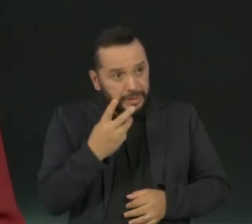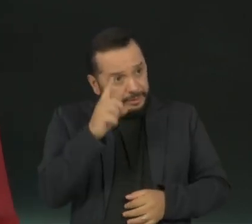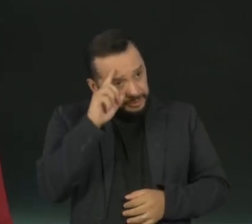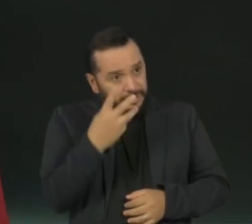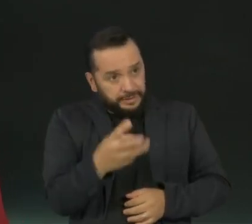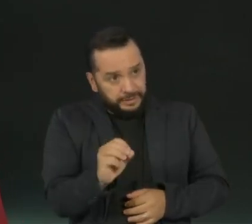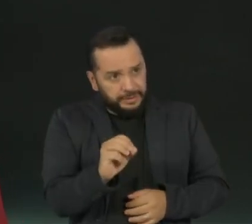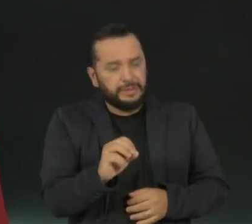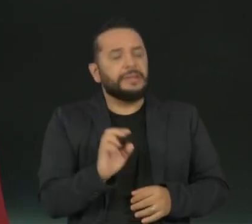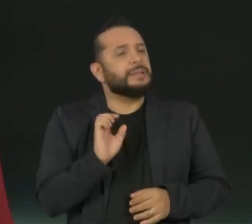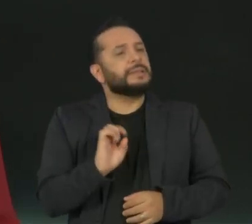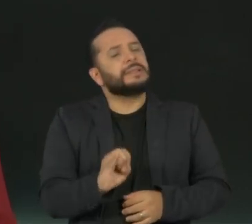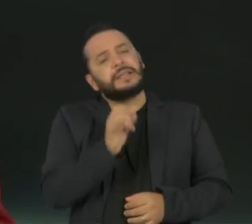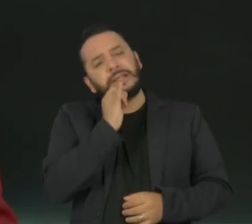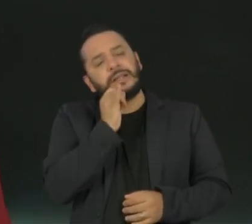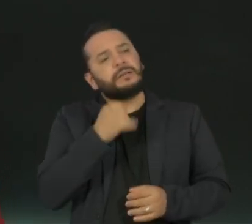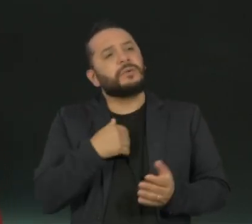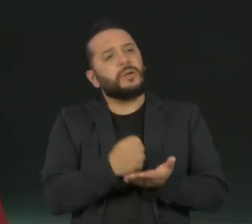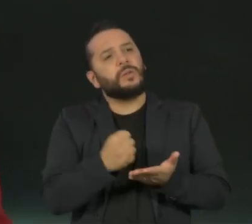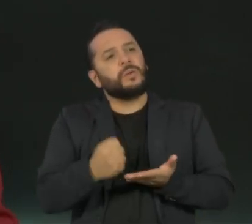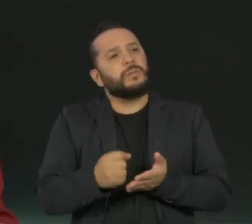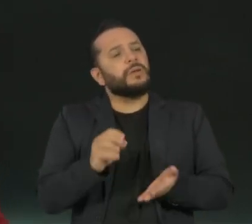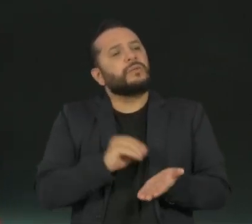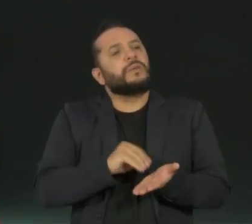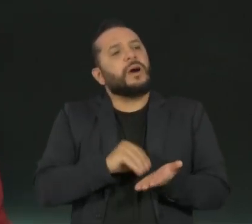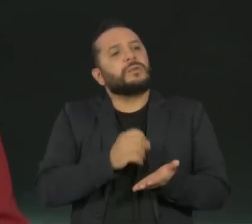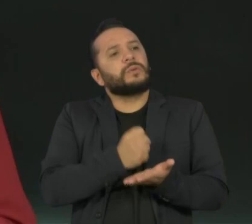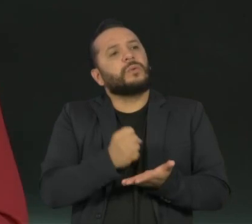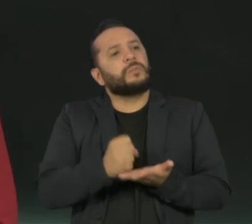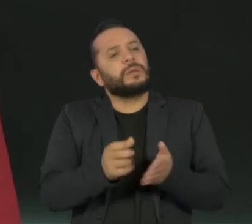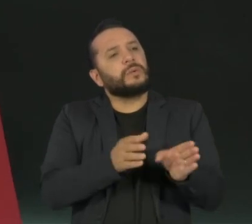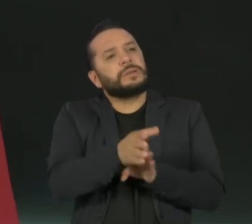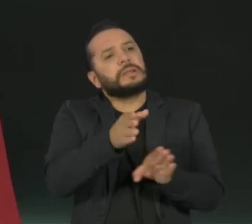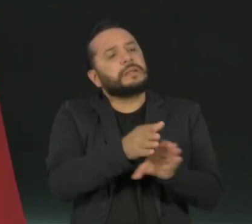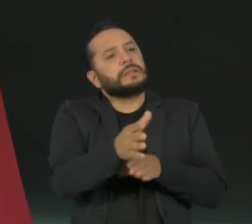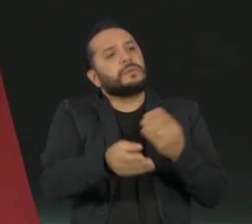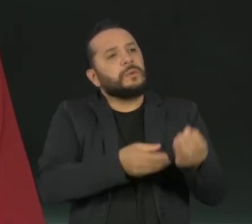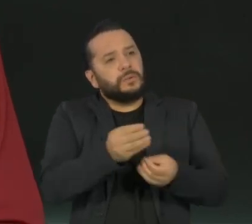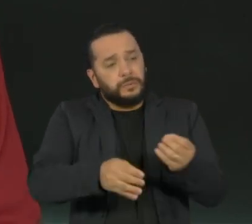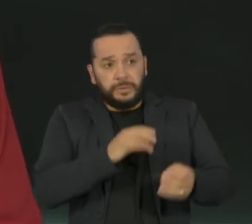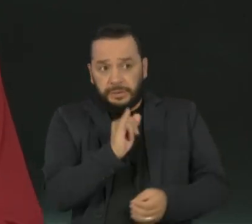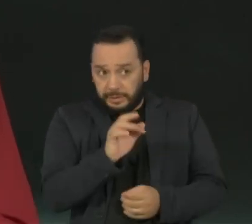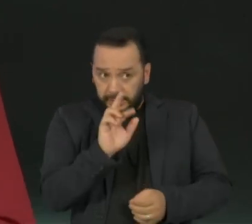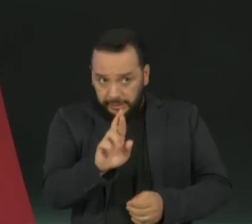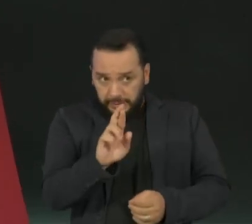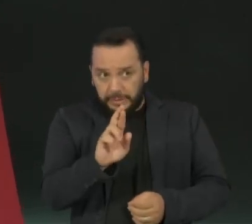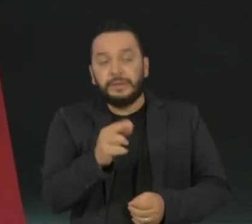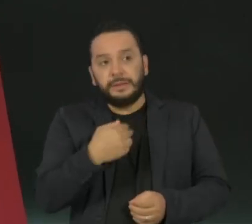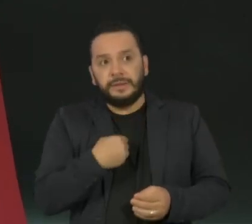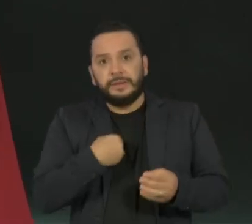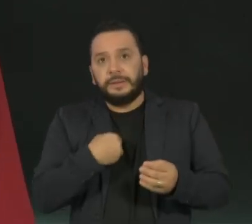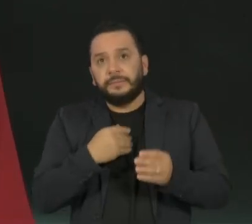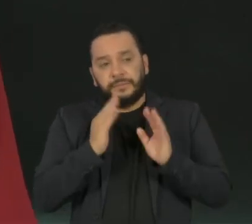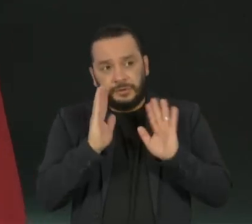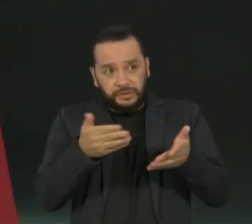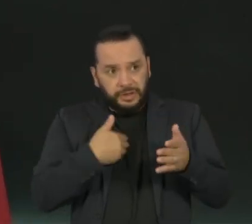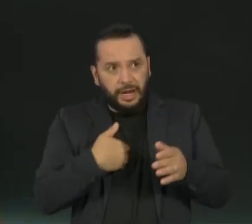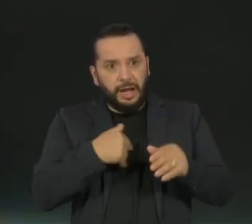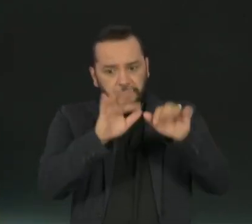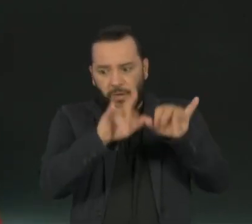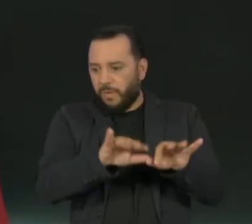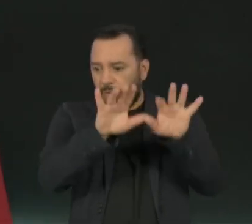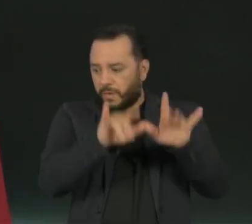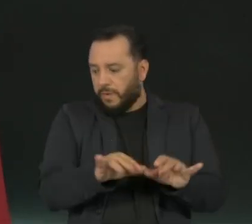falte algum documento, a orientação é entregar a declaração, fazer o que você tem com os